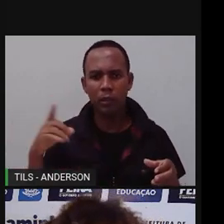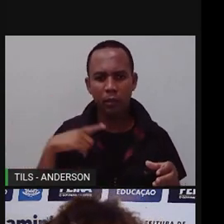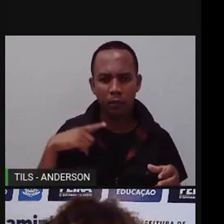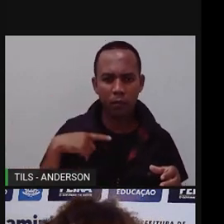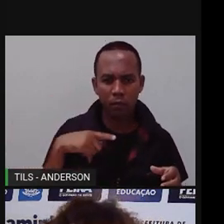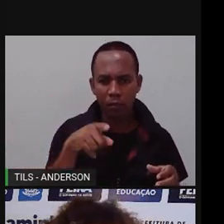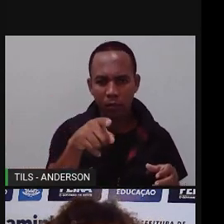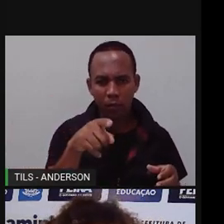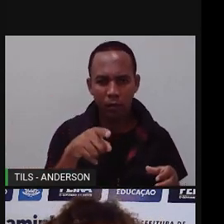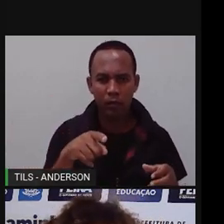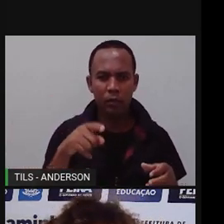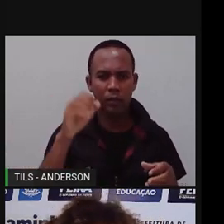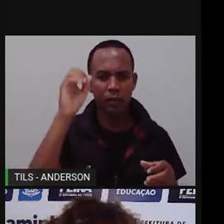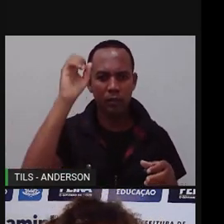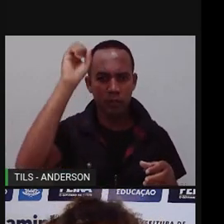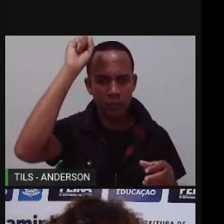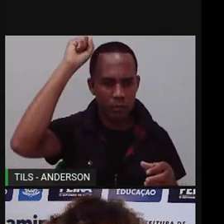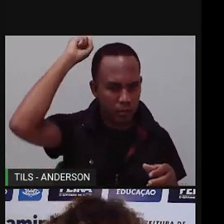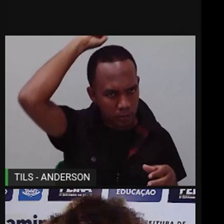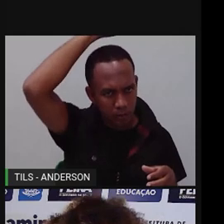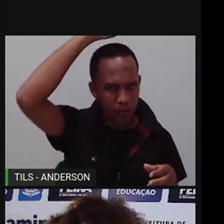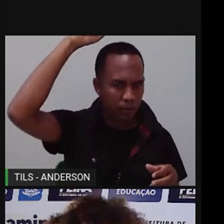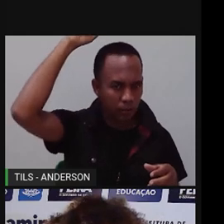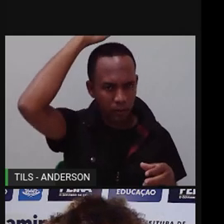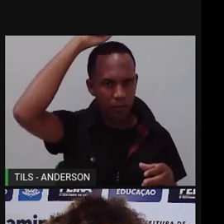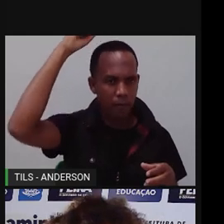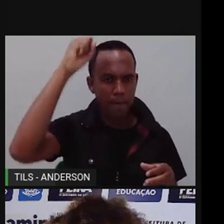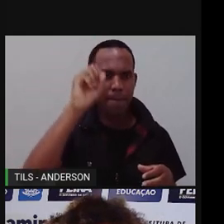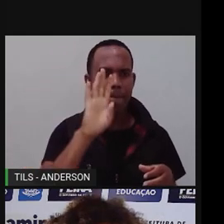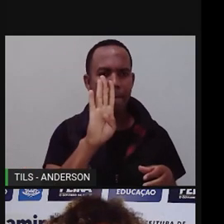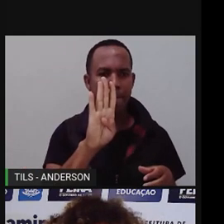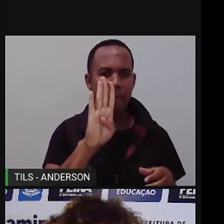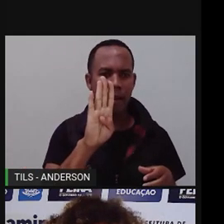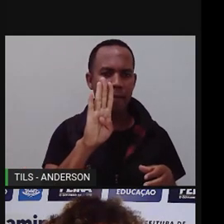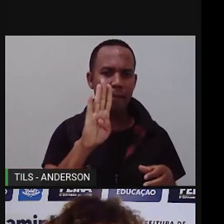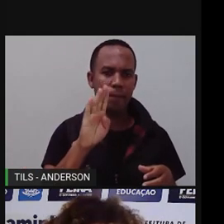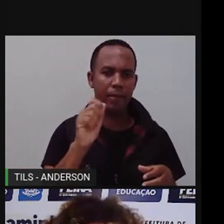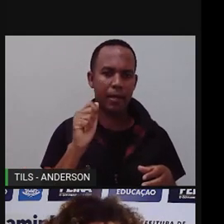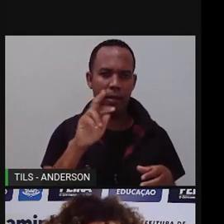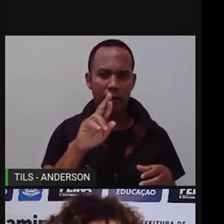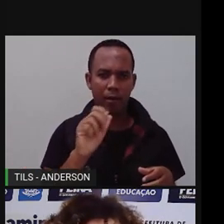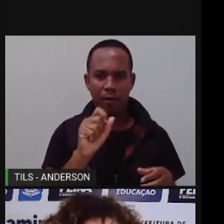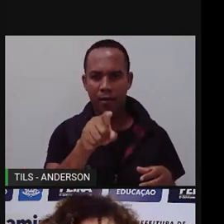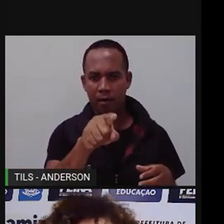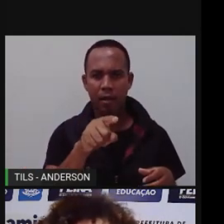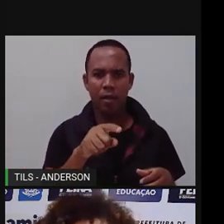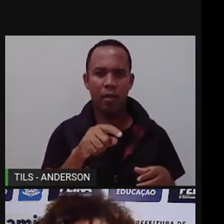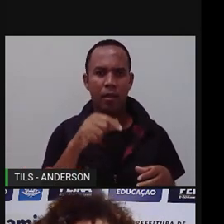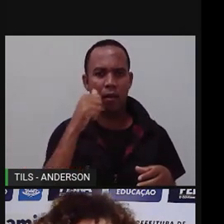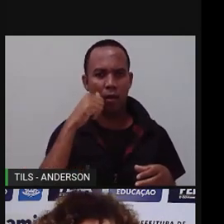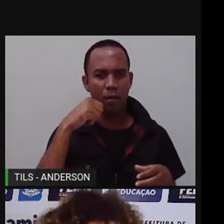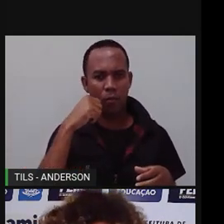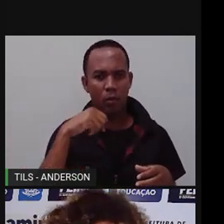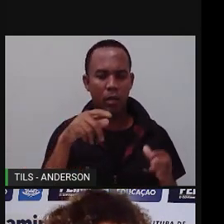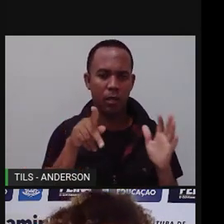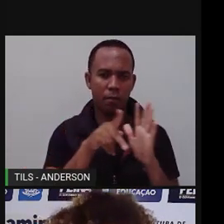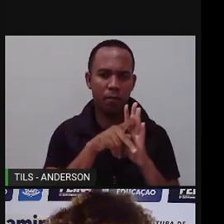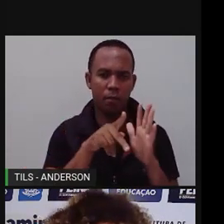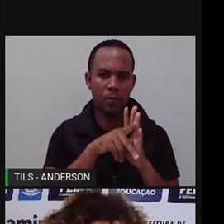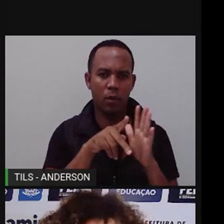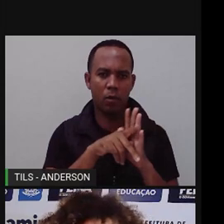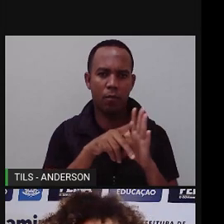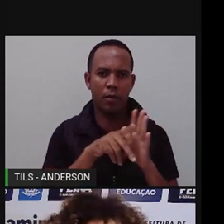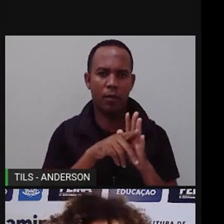imagem, né, a questão de Santa Bárbara, que é, na verdade, associada, né, a, por exemplo,